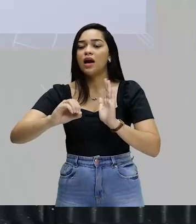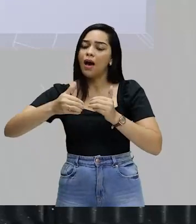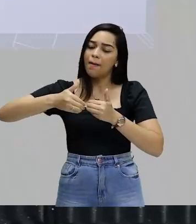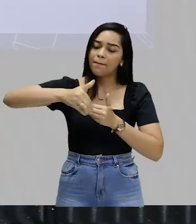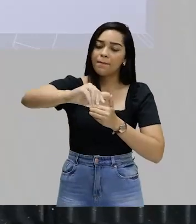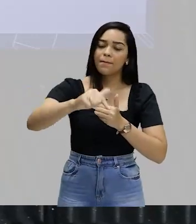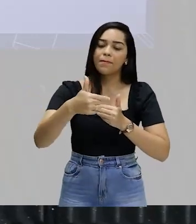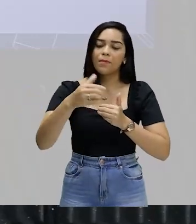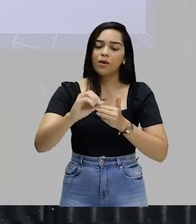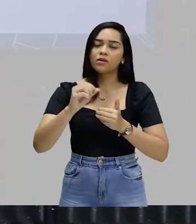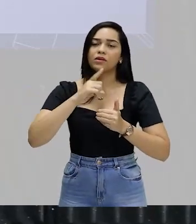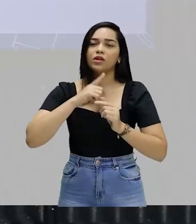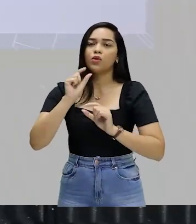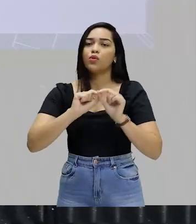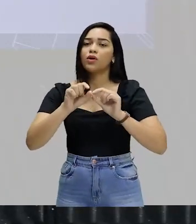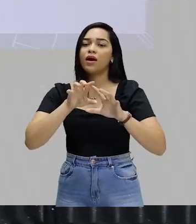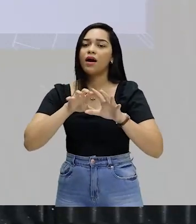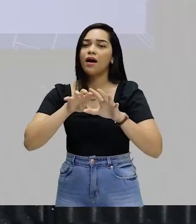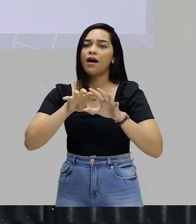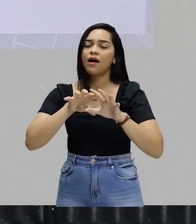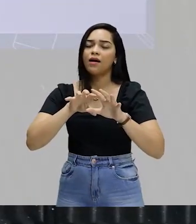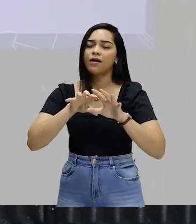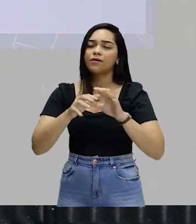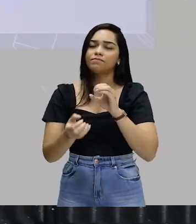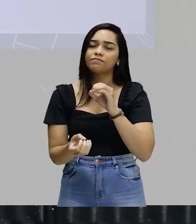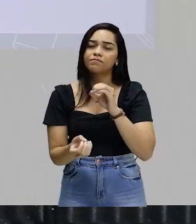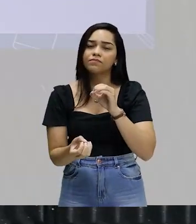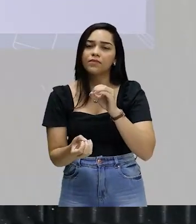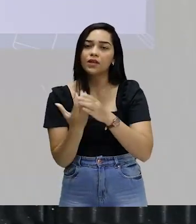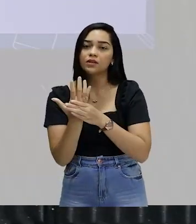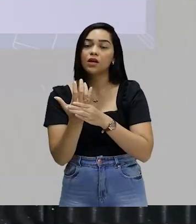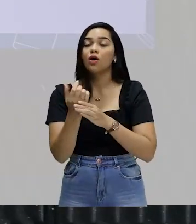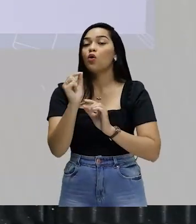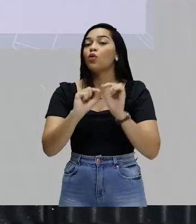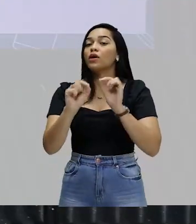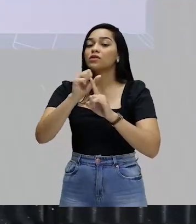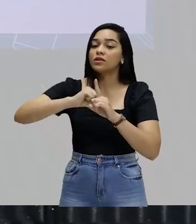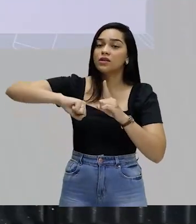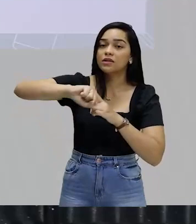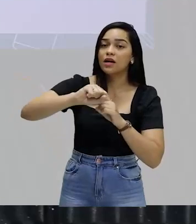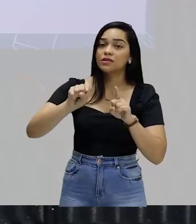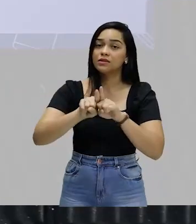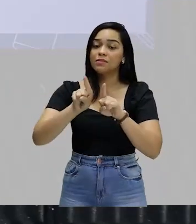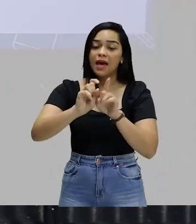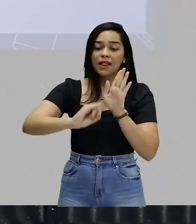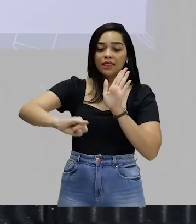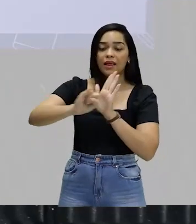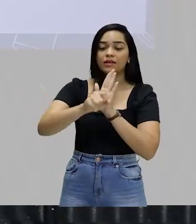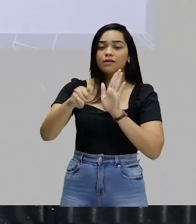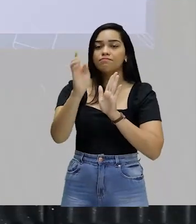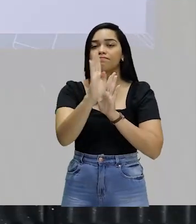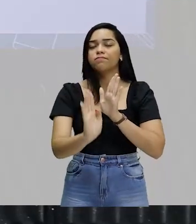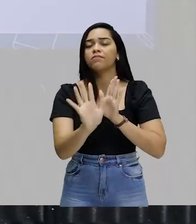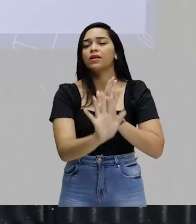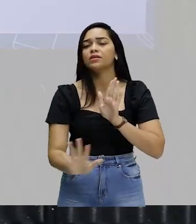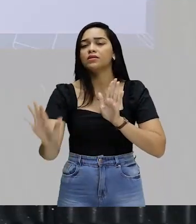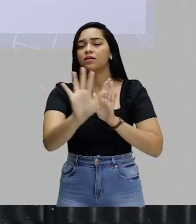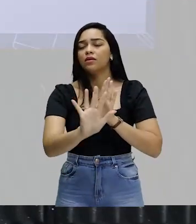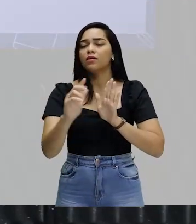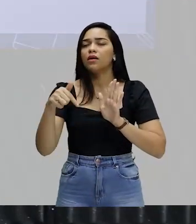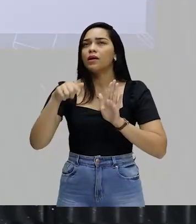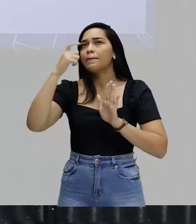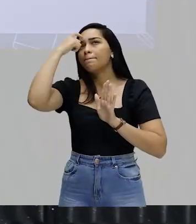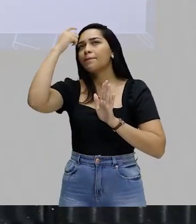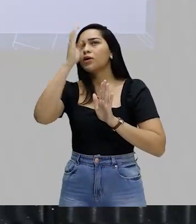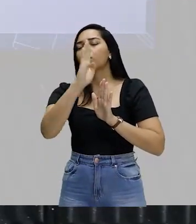do século XX, a gente tem a formação propriamente dita da nossa sociedade e da nossa identidade brasileira. Quando a gente